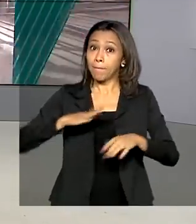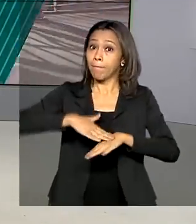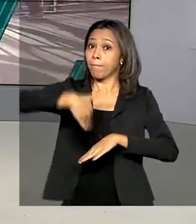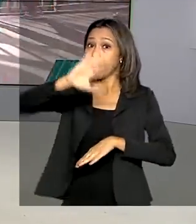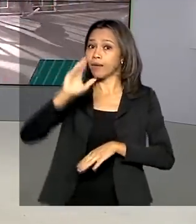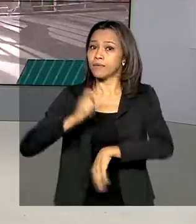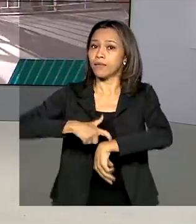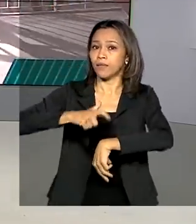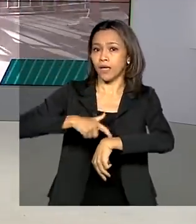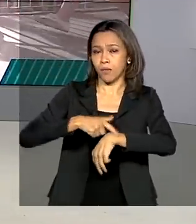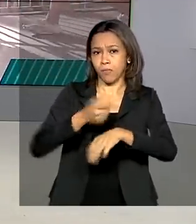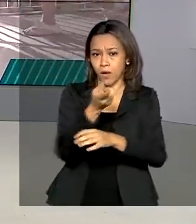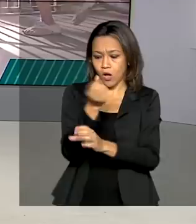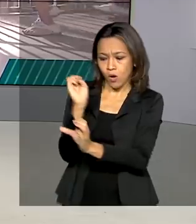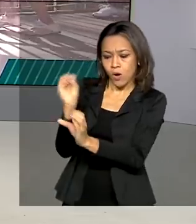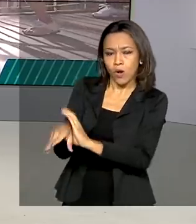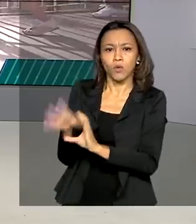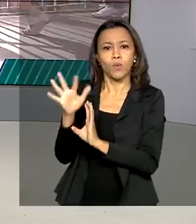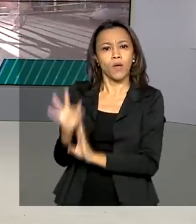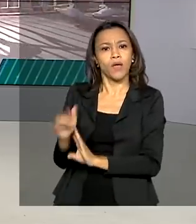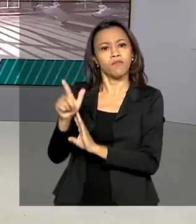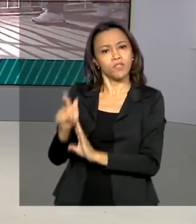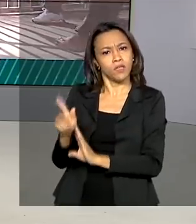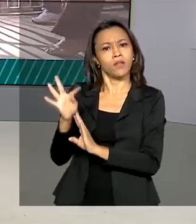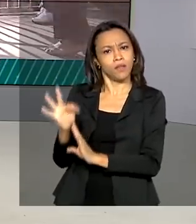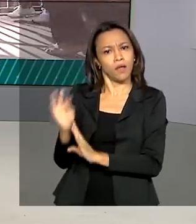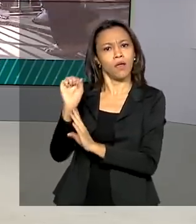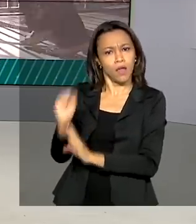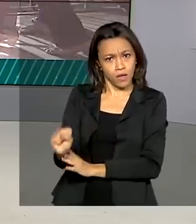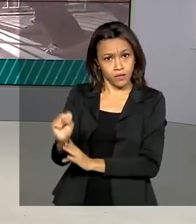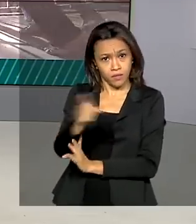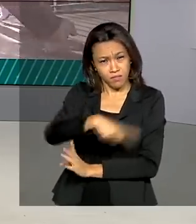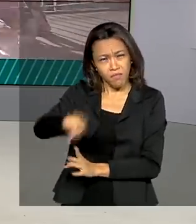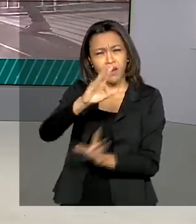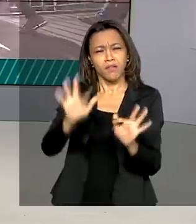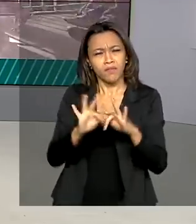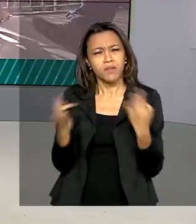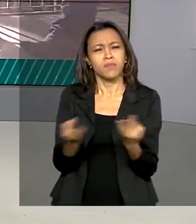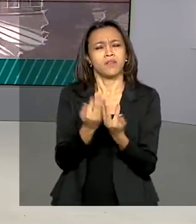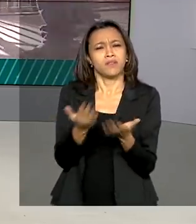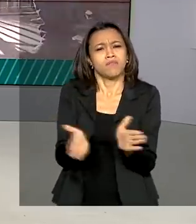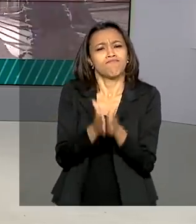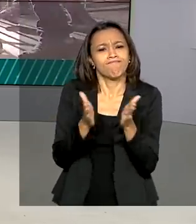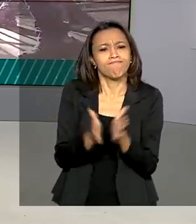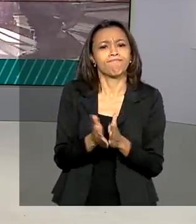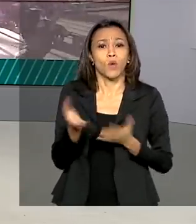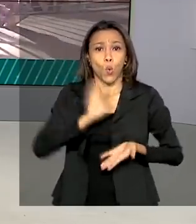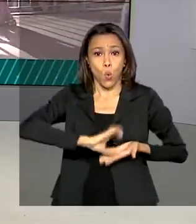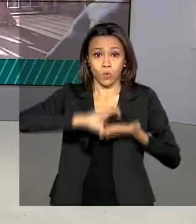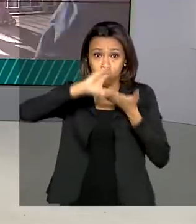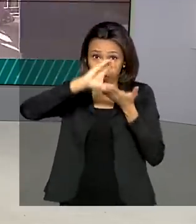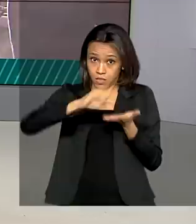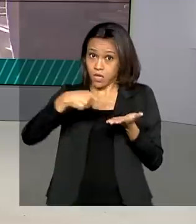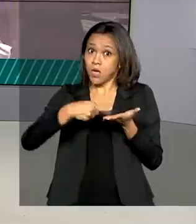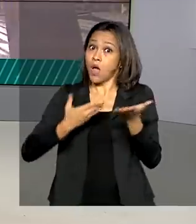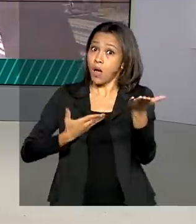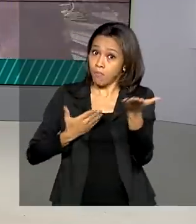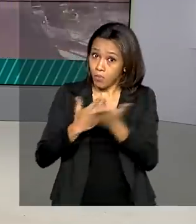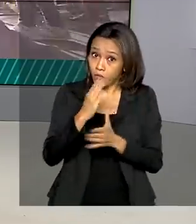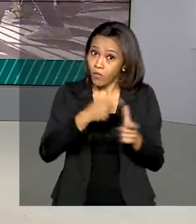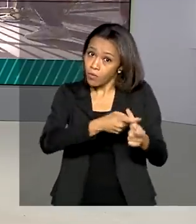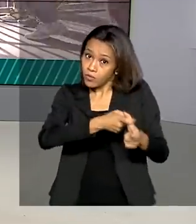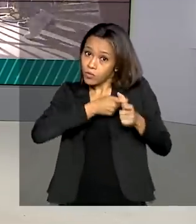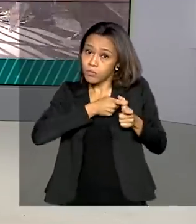concedidos em financiamentos imobiliários para famílias de baixa renda. O Conselho Curador aprovou uma suspensão de